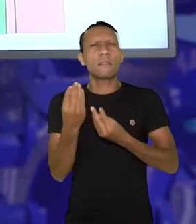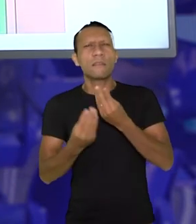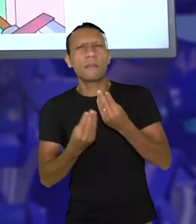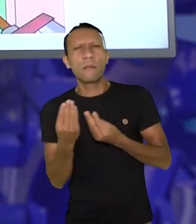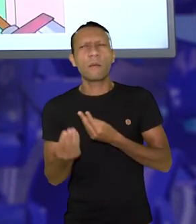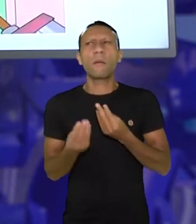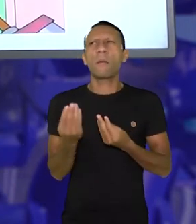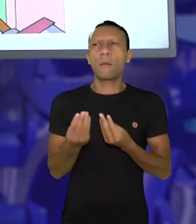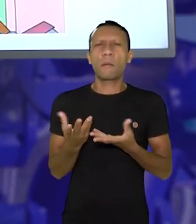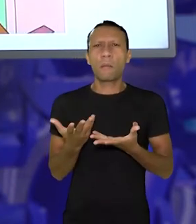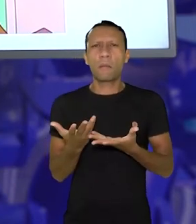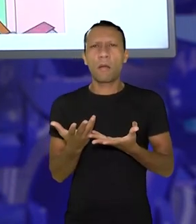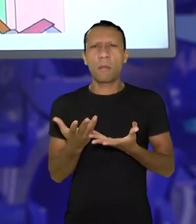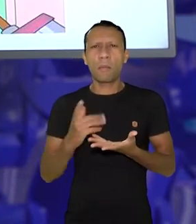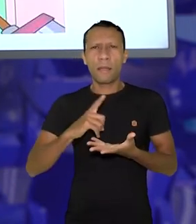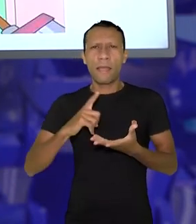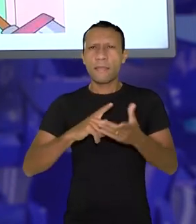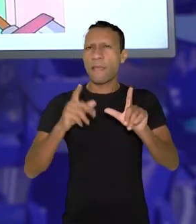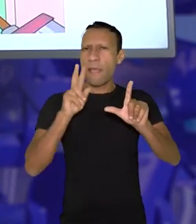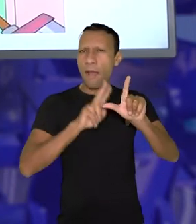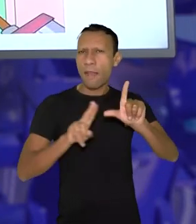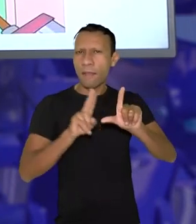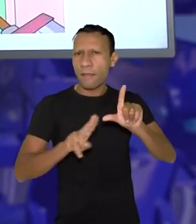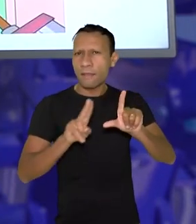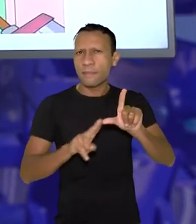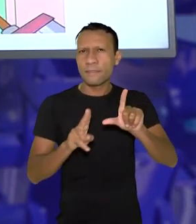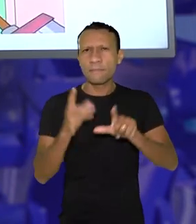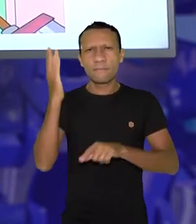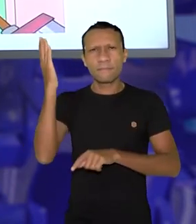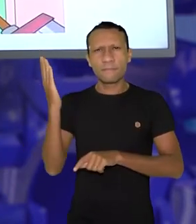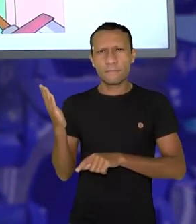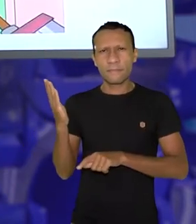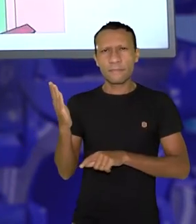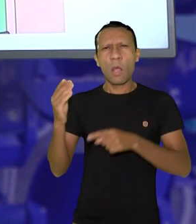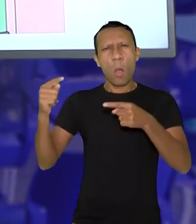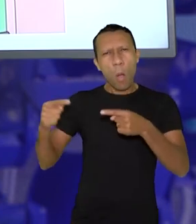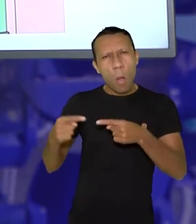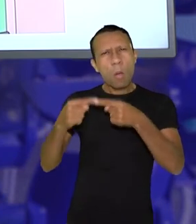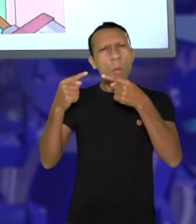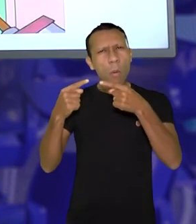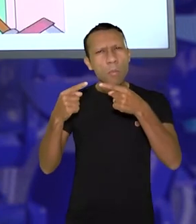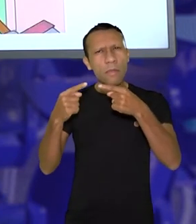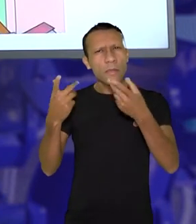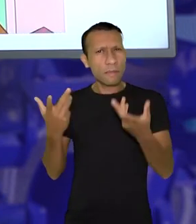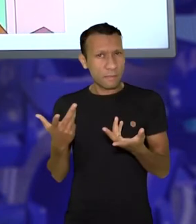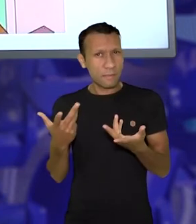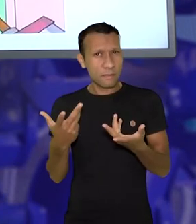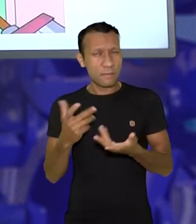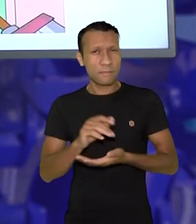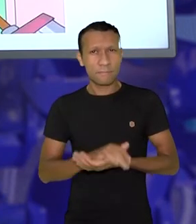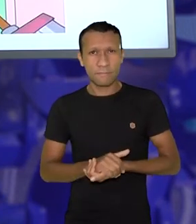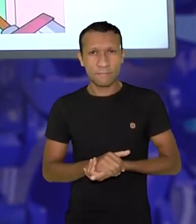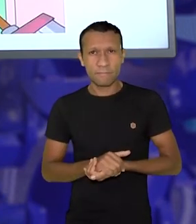né? Como vocês estão vendo, né? A letra que vai passando e vê se realmente não condiz com aquilo que nós